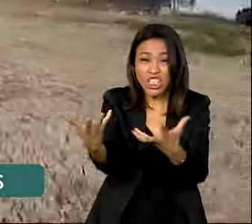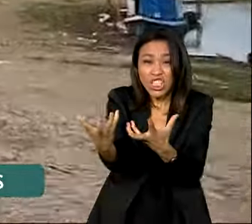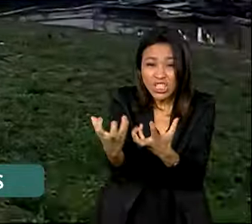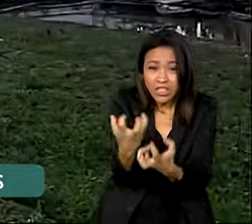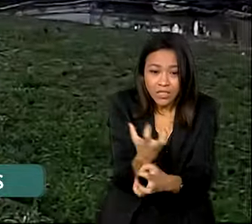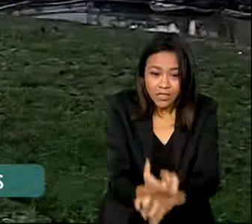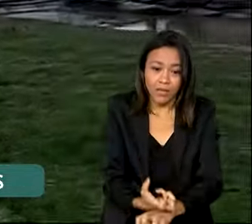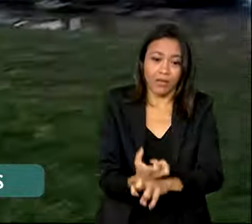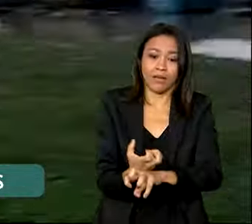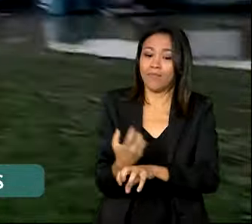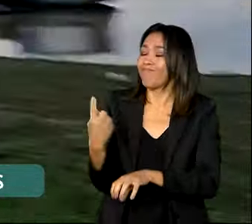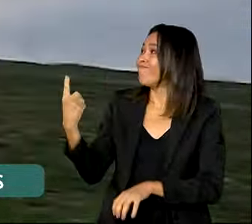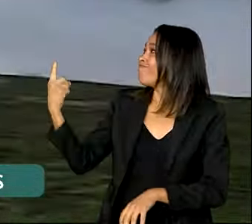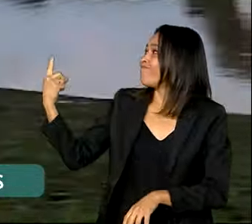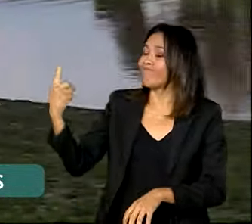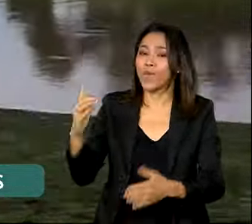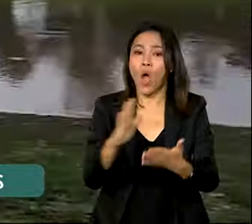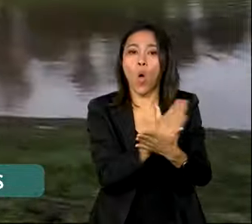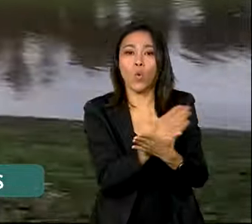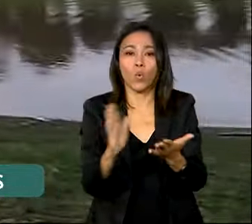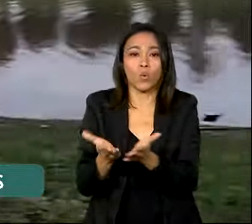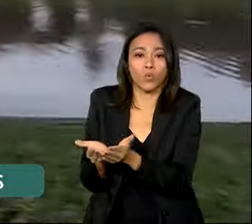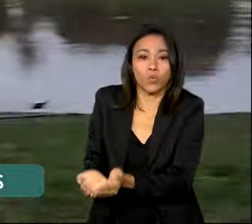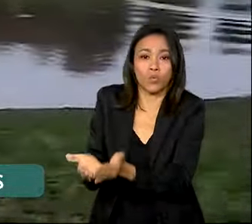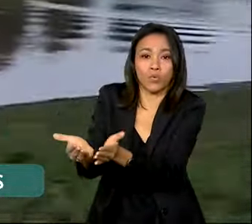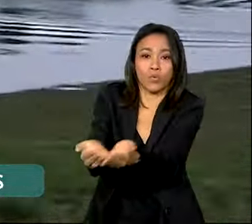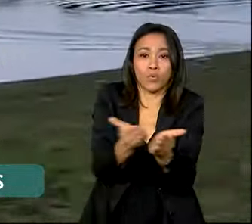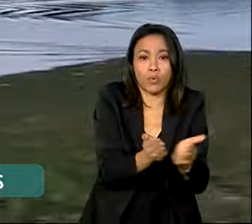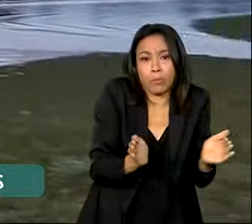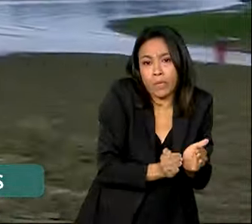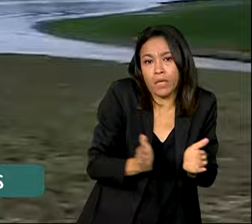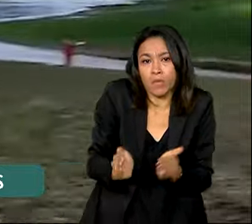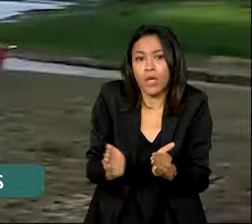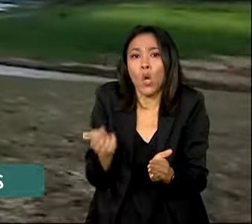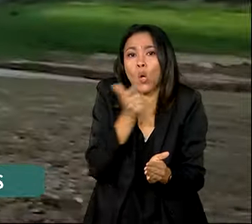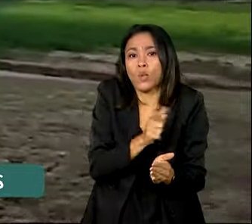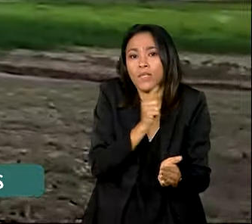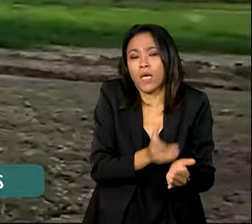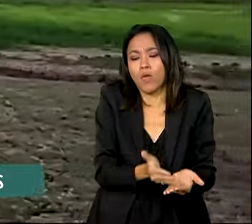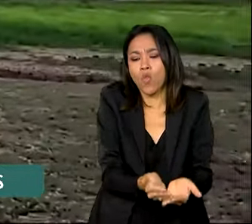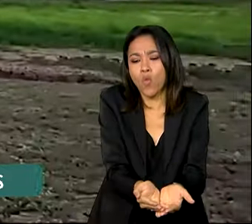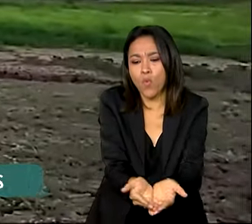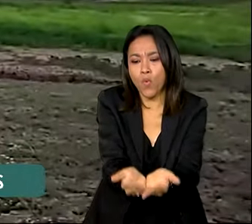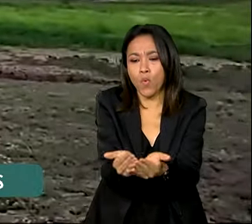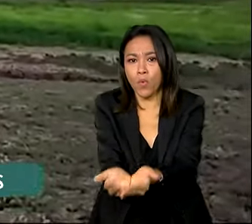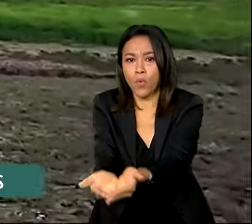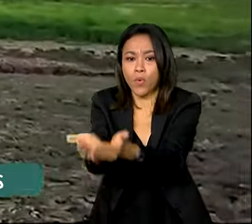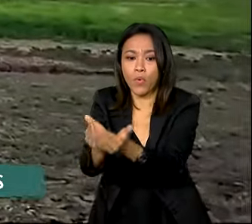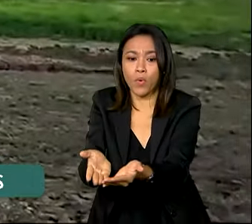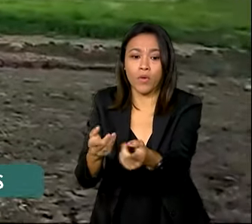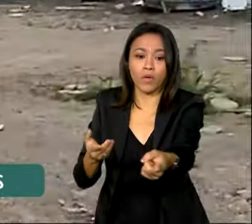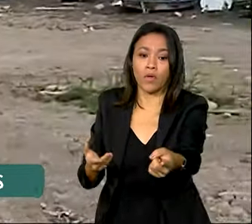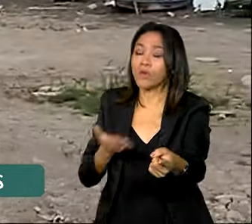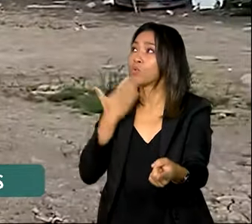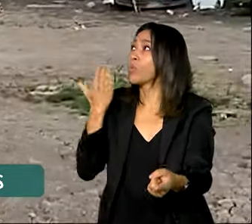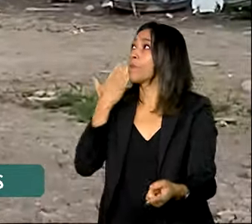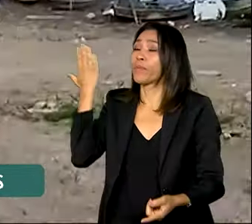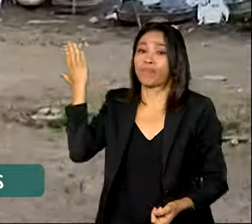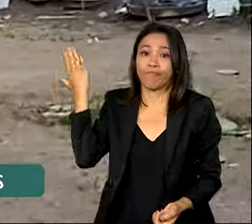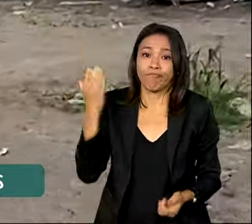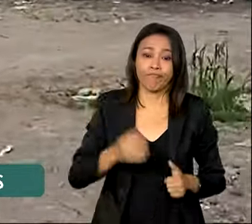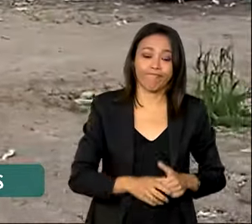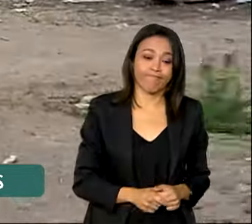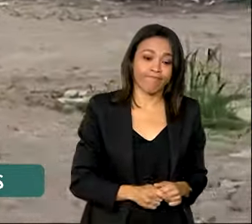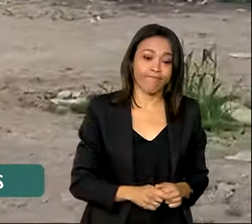seca. E apenas algumas embarcações pequenas conseguem trafegar pelo que sobrou do curso d'água. Que hoje